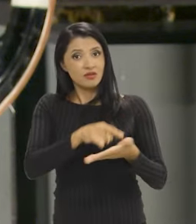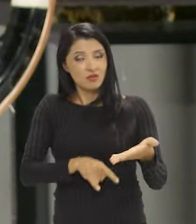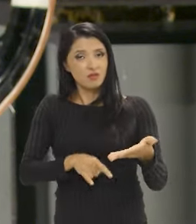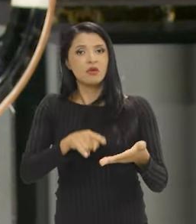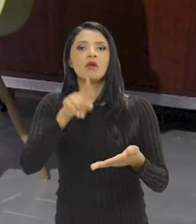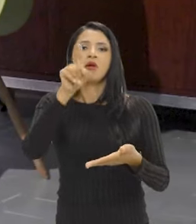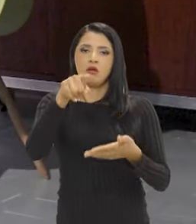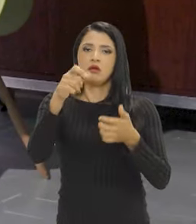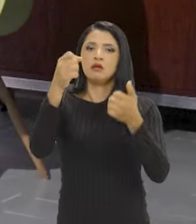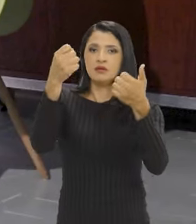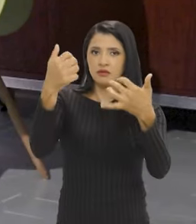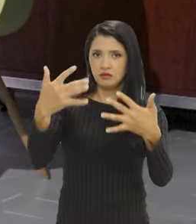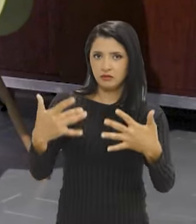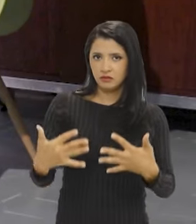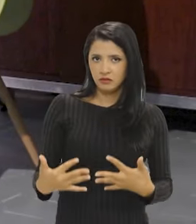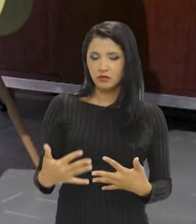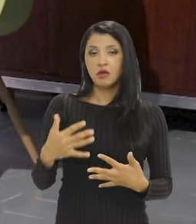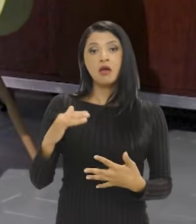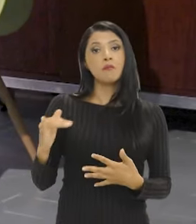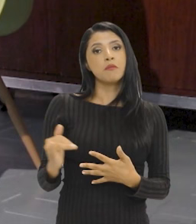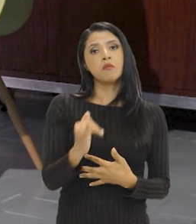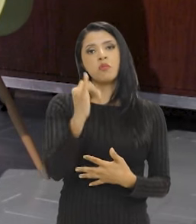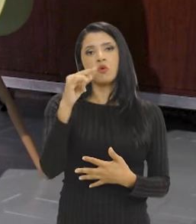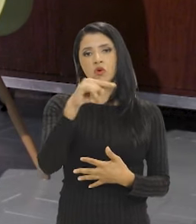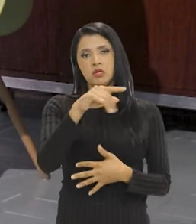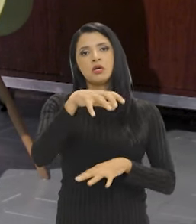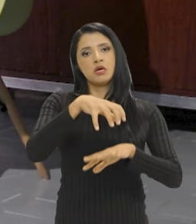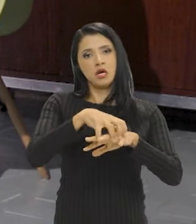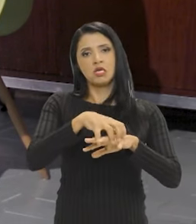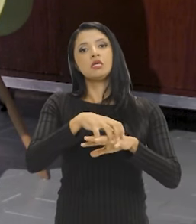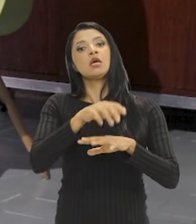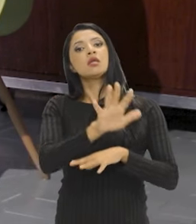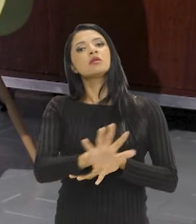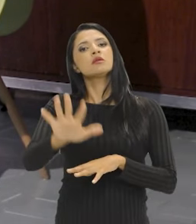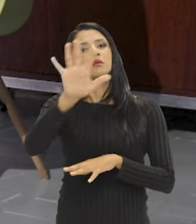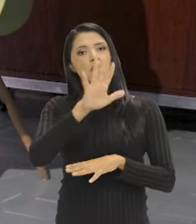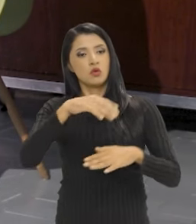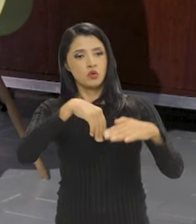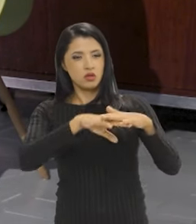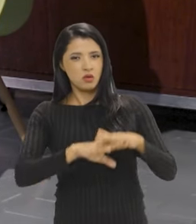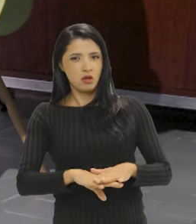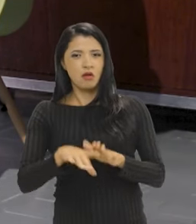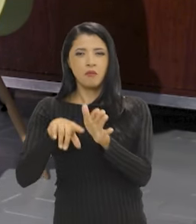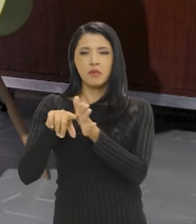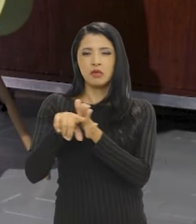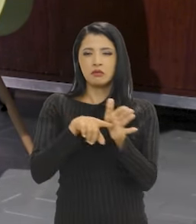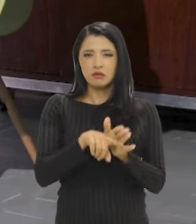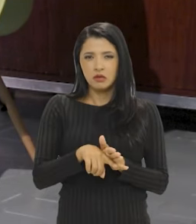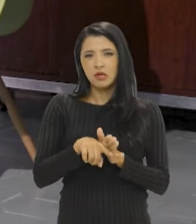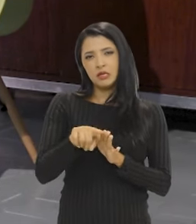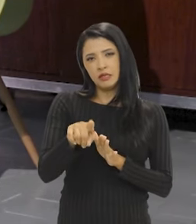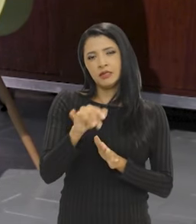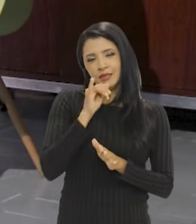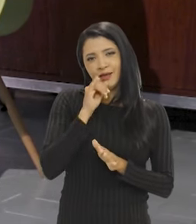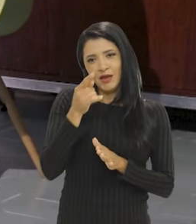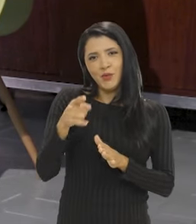documentos. Isso é o que explica a importância do Arquivo Nacional, por exemplo, nas pesquisas sobre